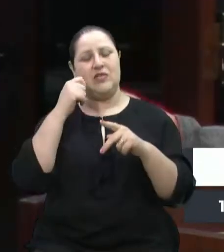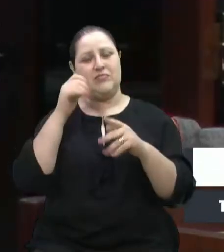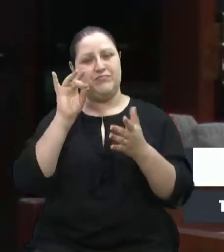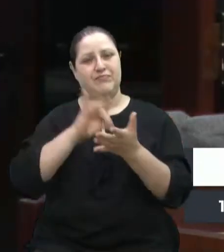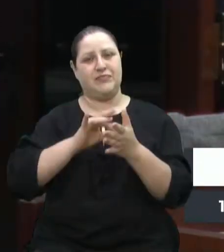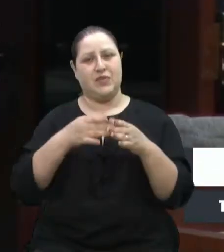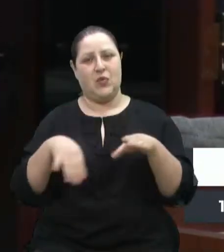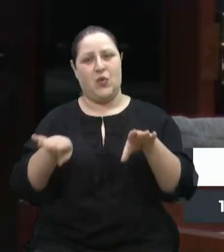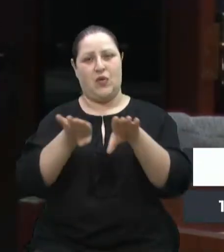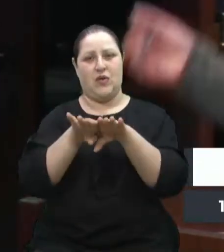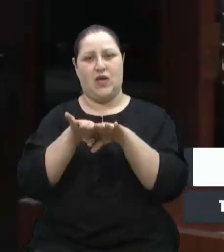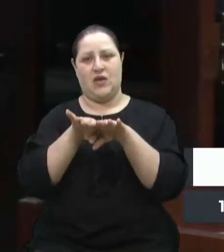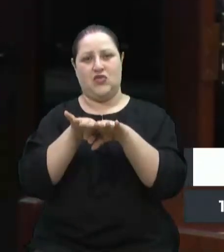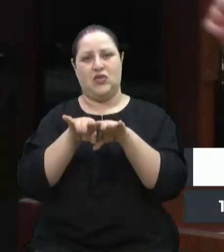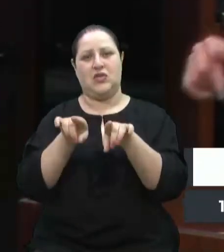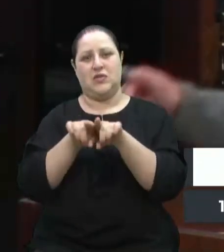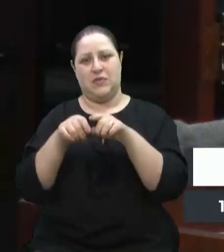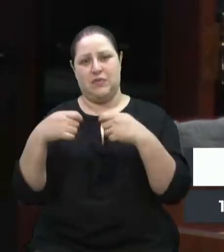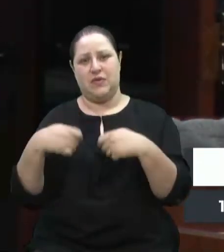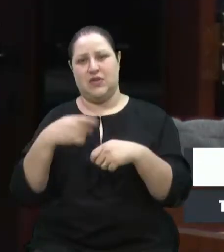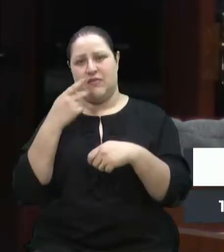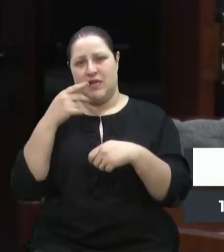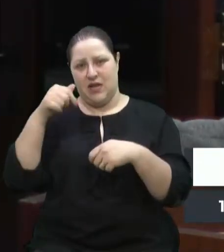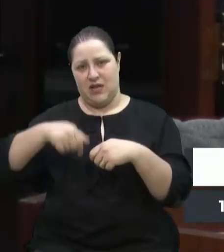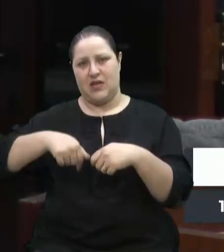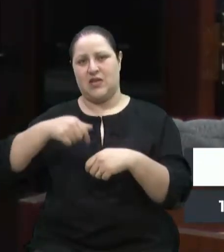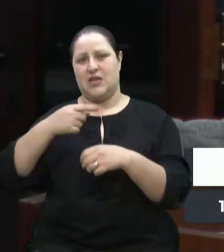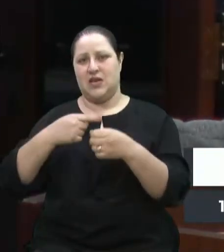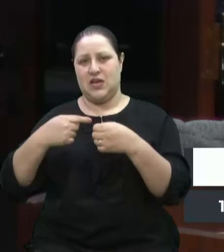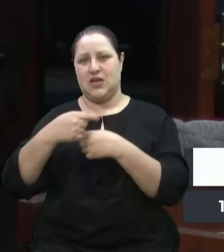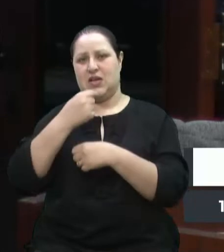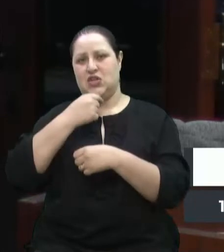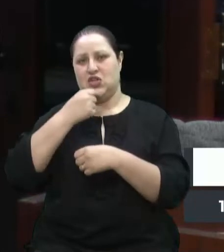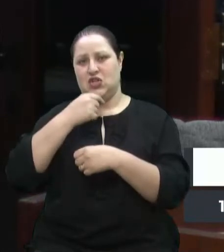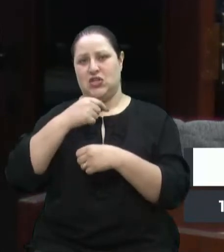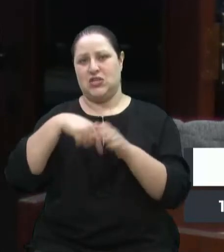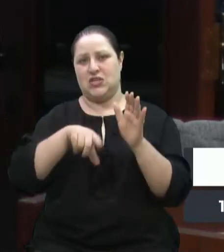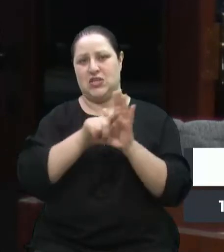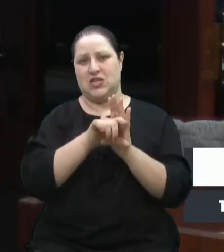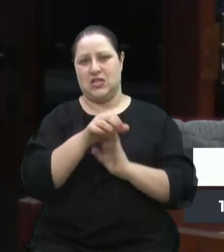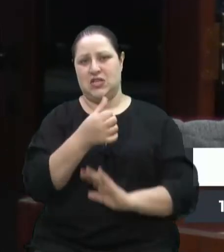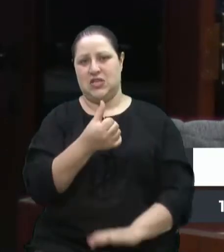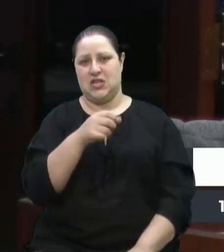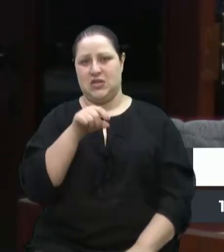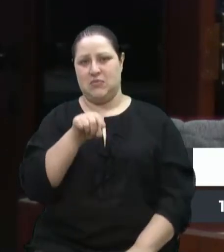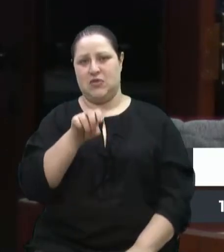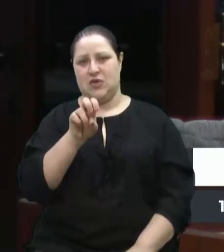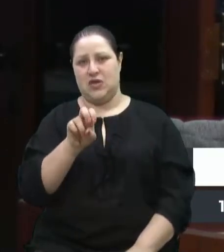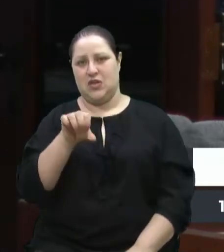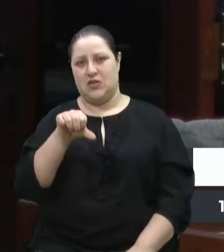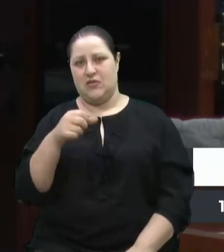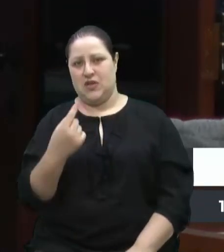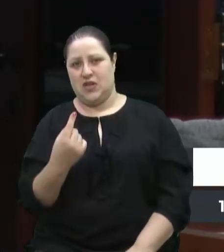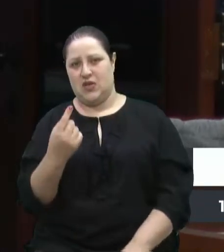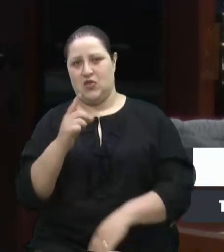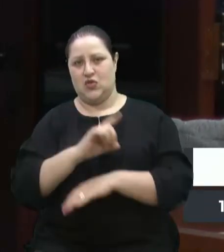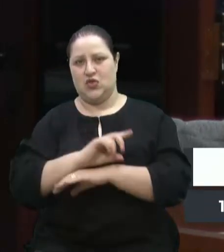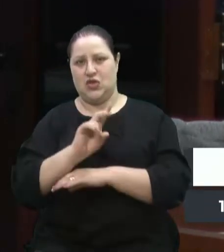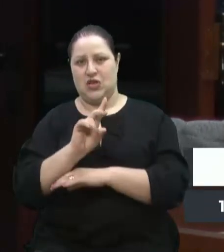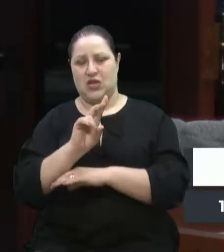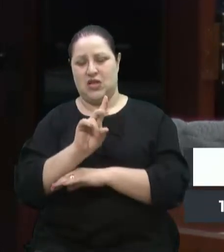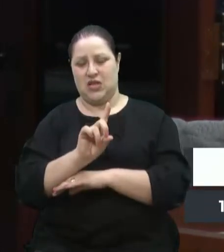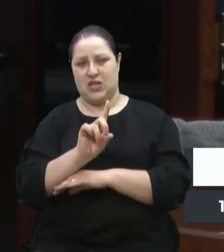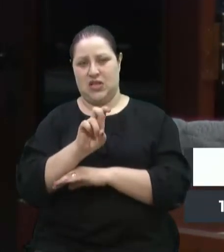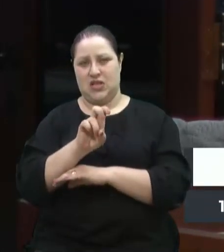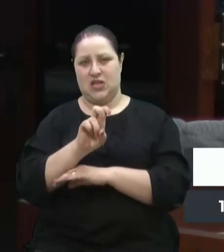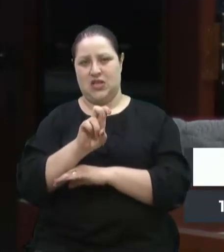não poderia deixar de citar uma lei aqui do nosso município, a Lei nº.591, de 15 de nove de